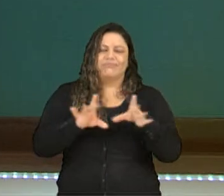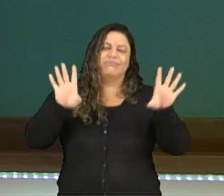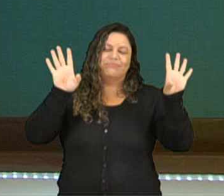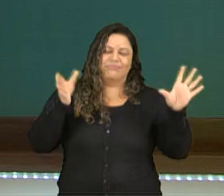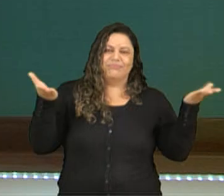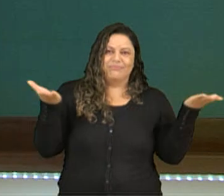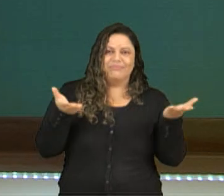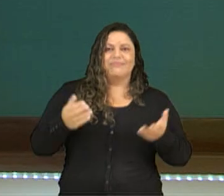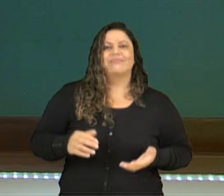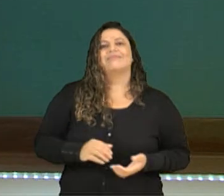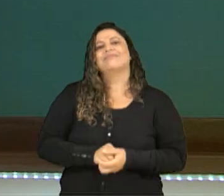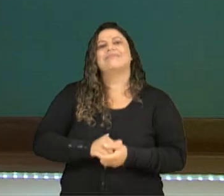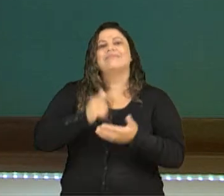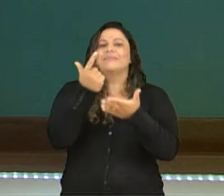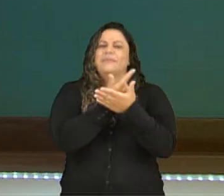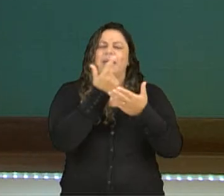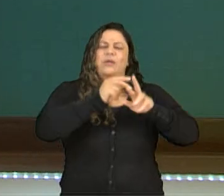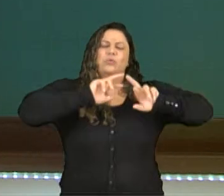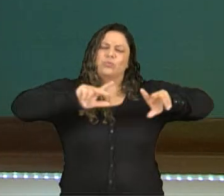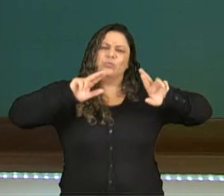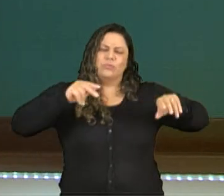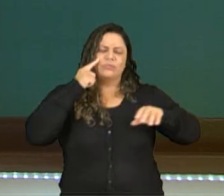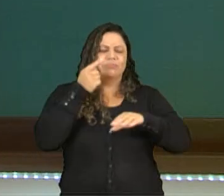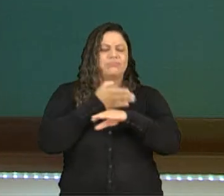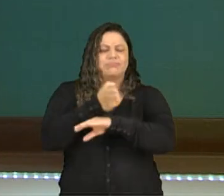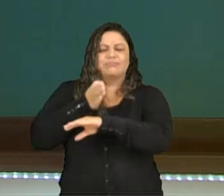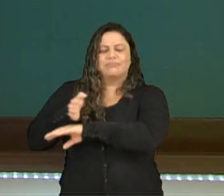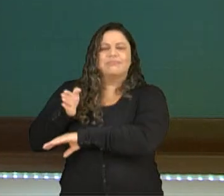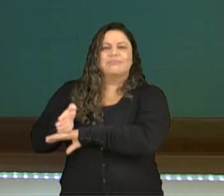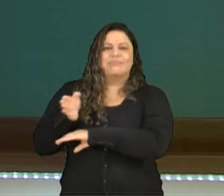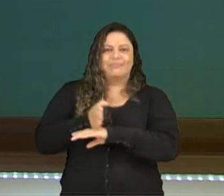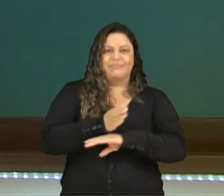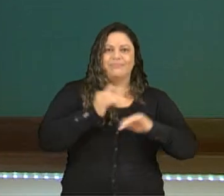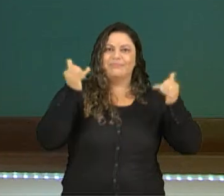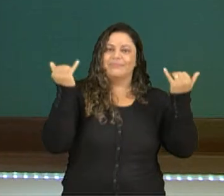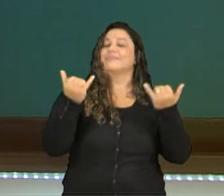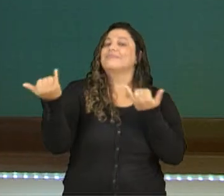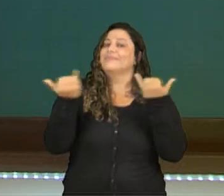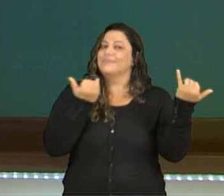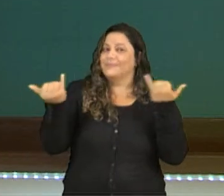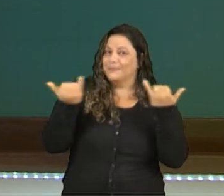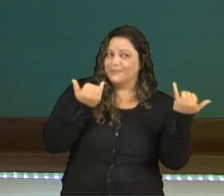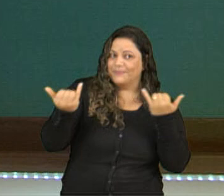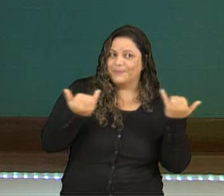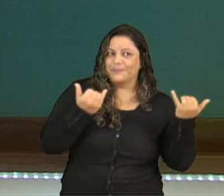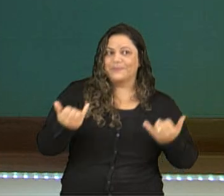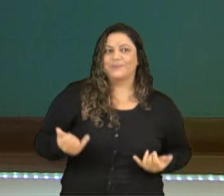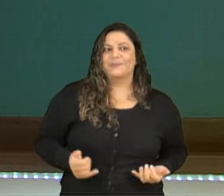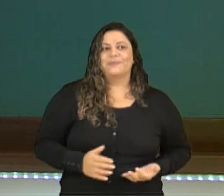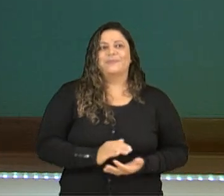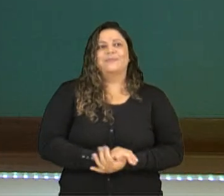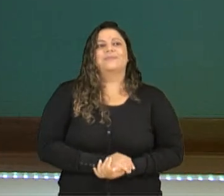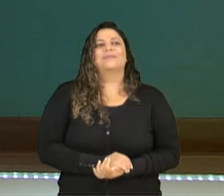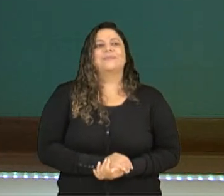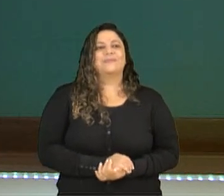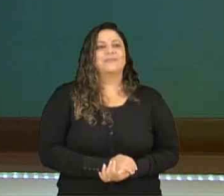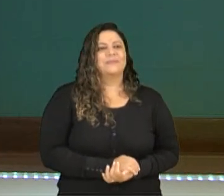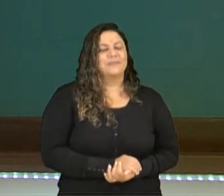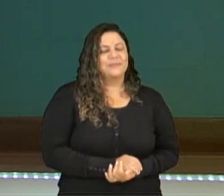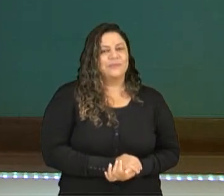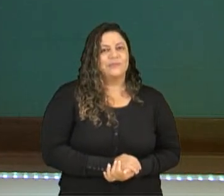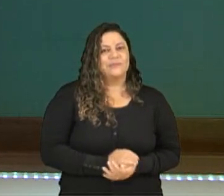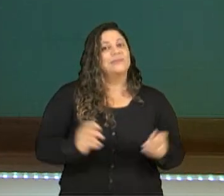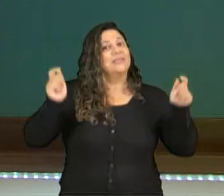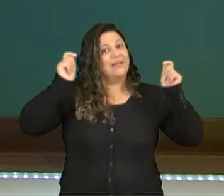esses meios jornalísticos para a gente acessar essas notícias. É a matéria-prima do jornalismo, normalmente reconhece como